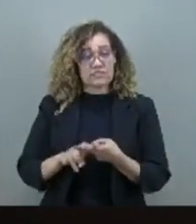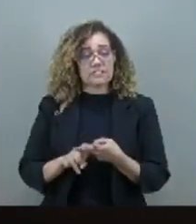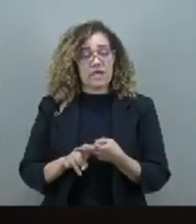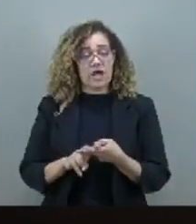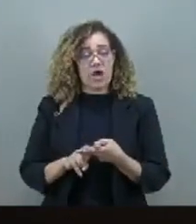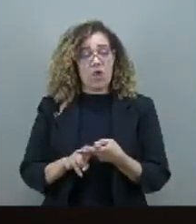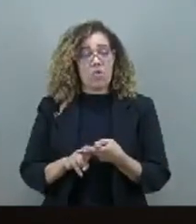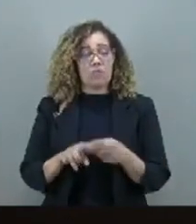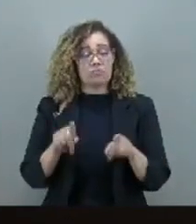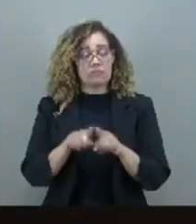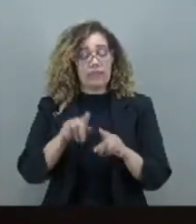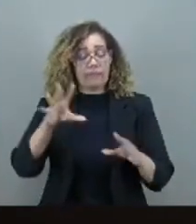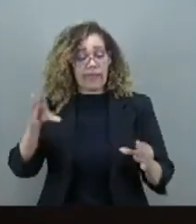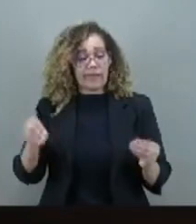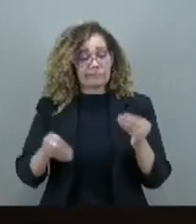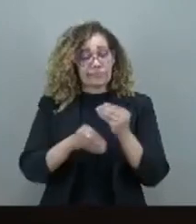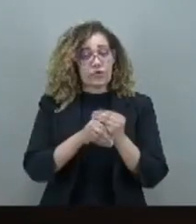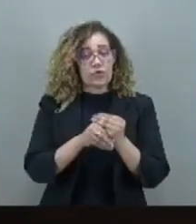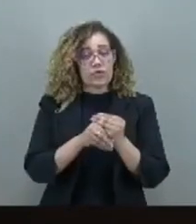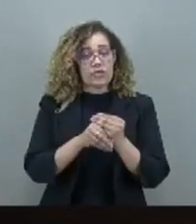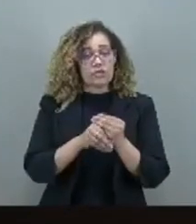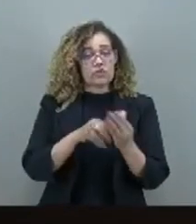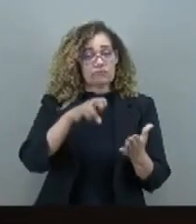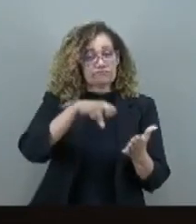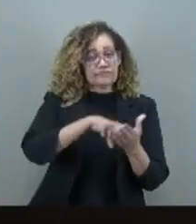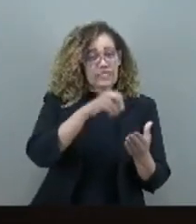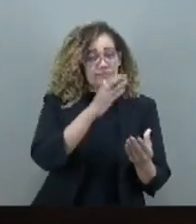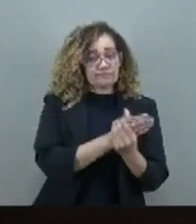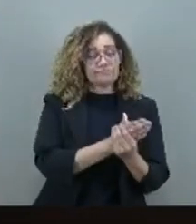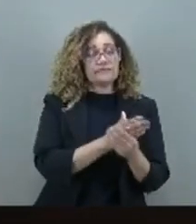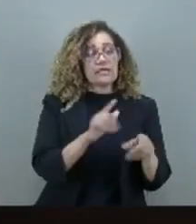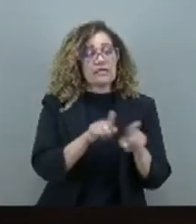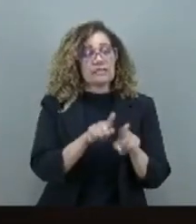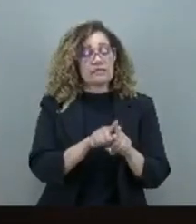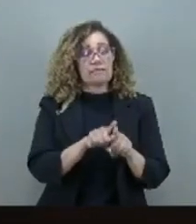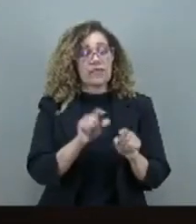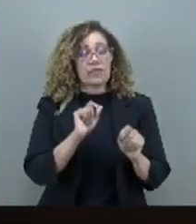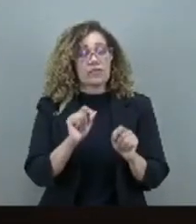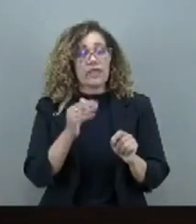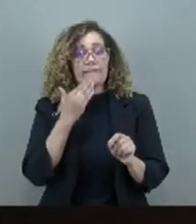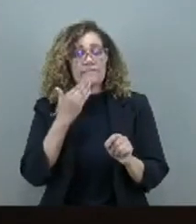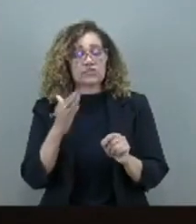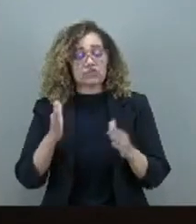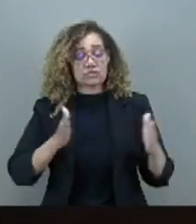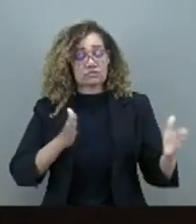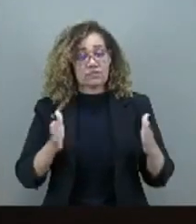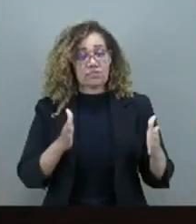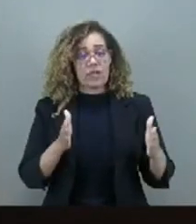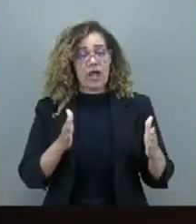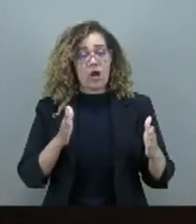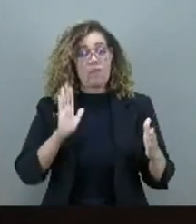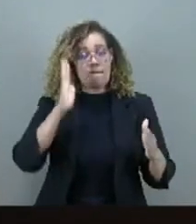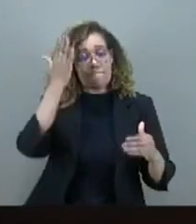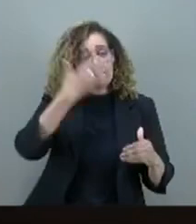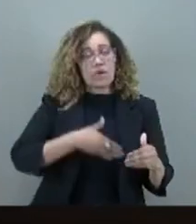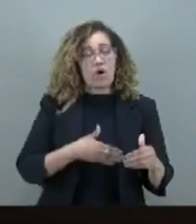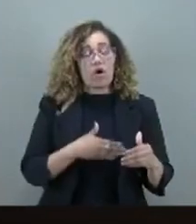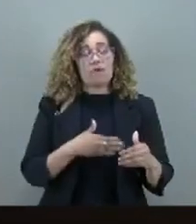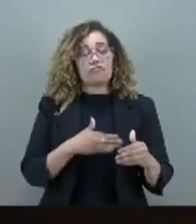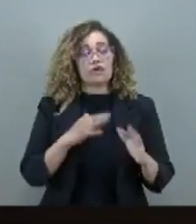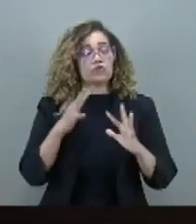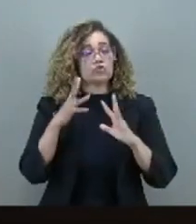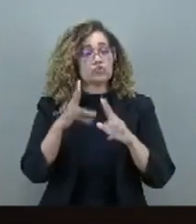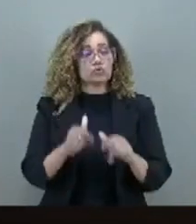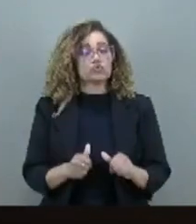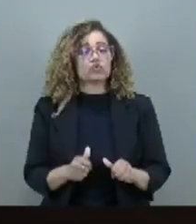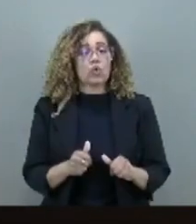seja incluído na sentença e também permite que o requisito temporal seja comprovado de todas as